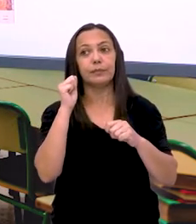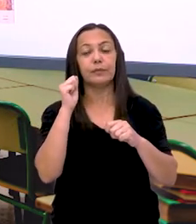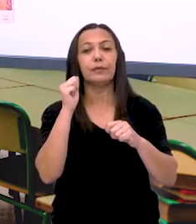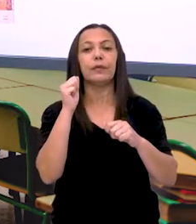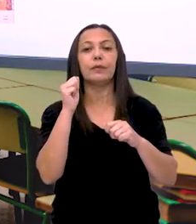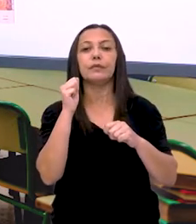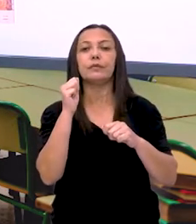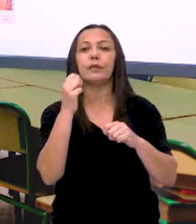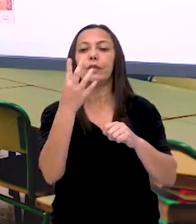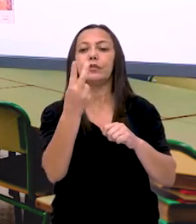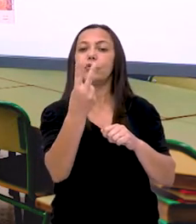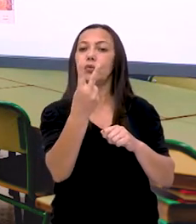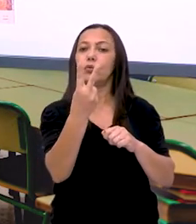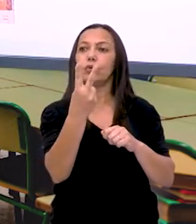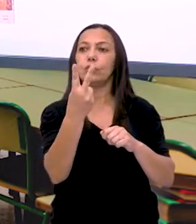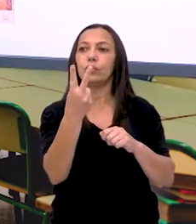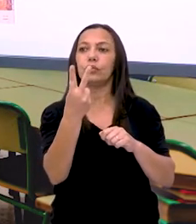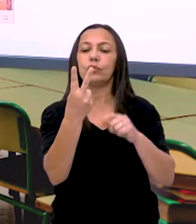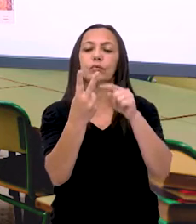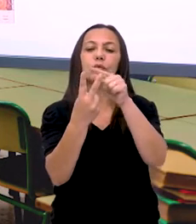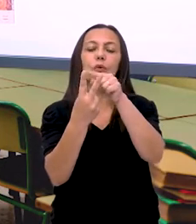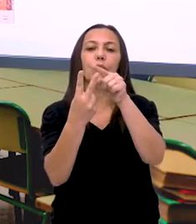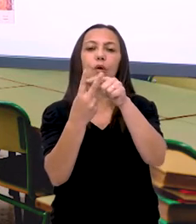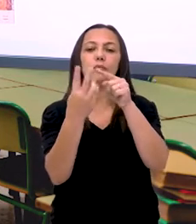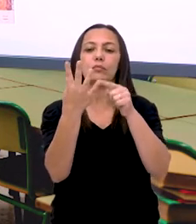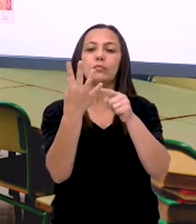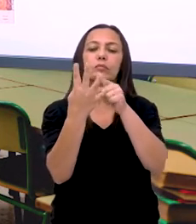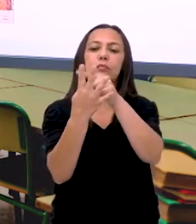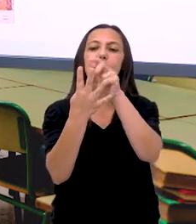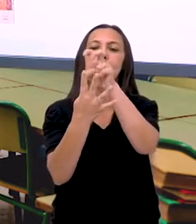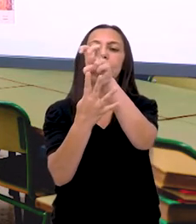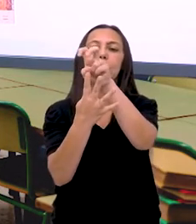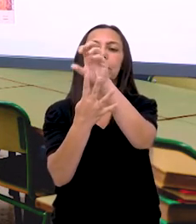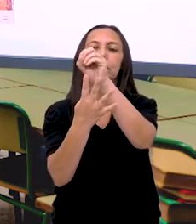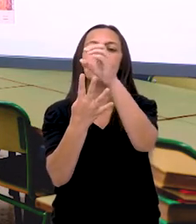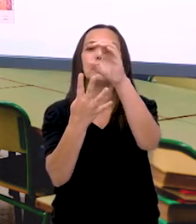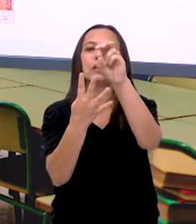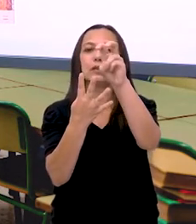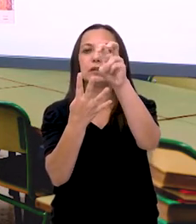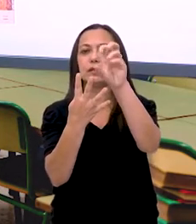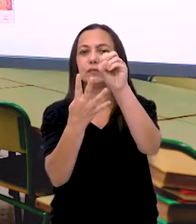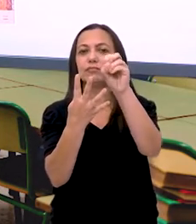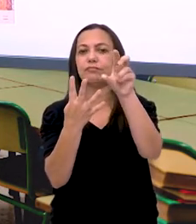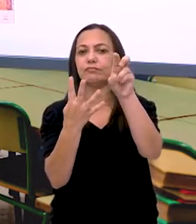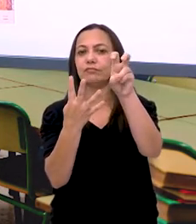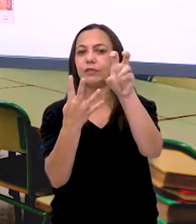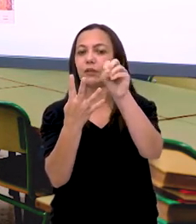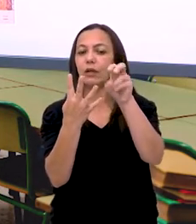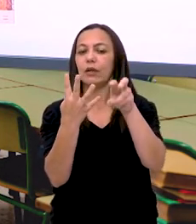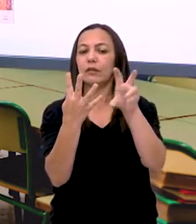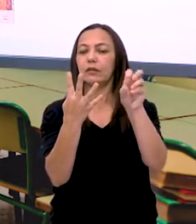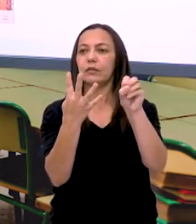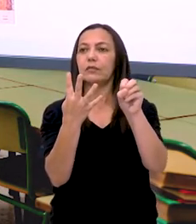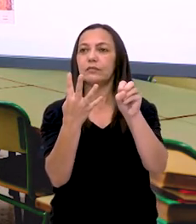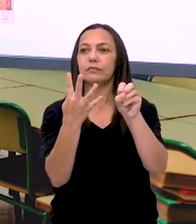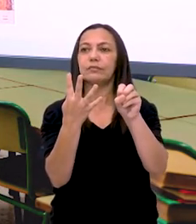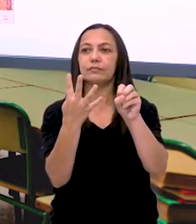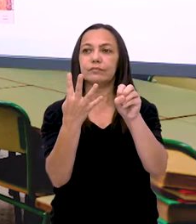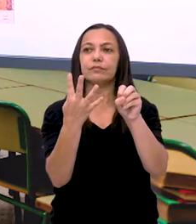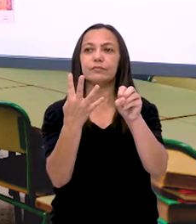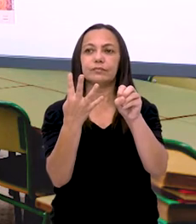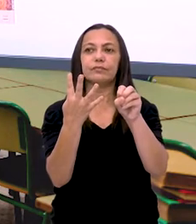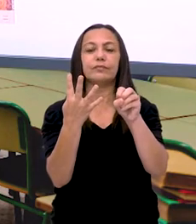4, 5, 6. Se eu tenho 10 moedas de 10 centavos,